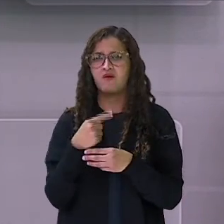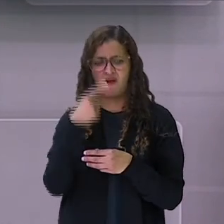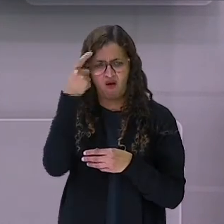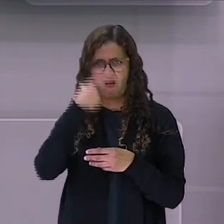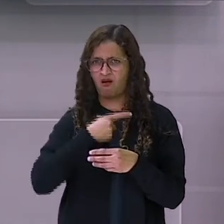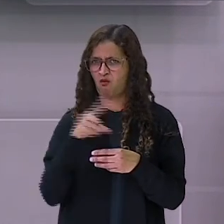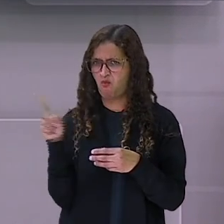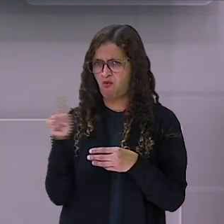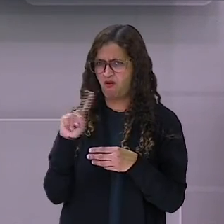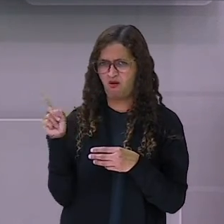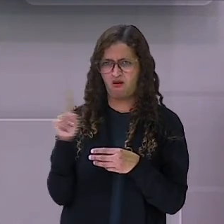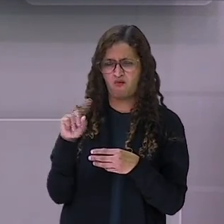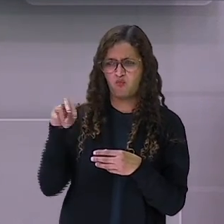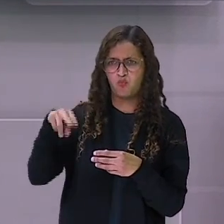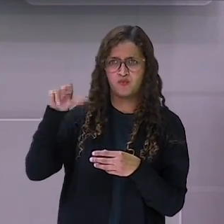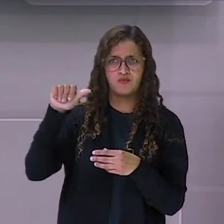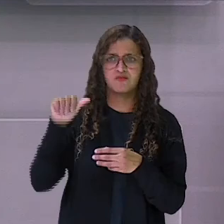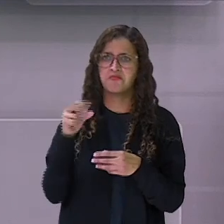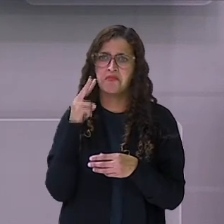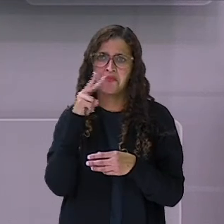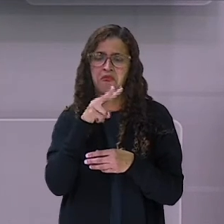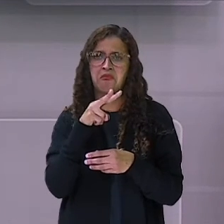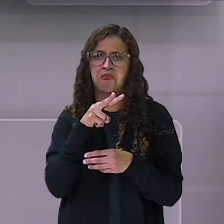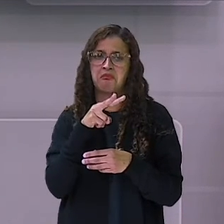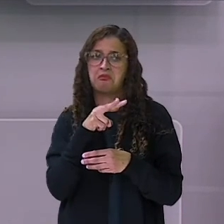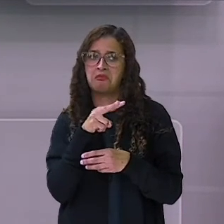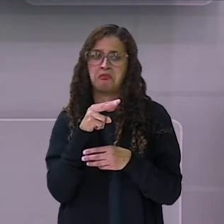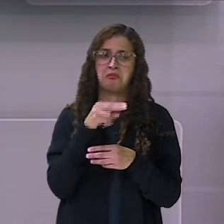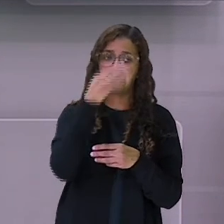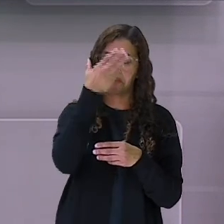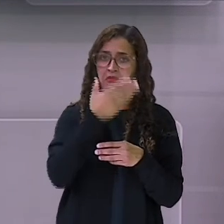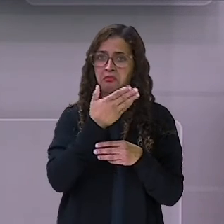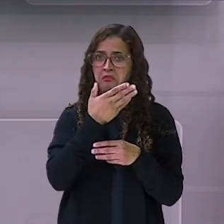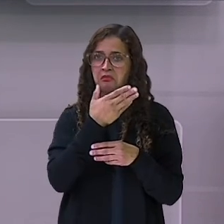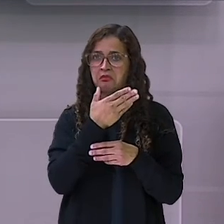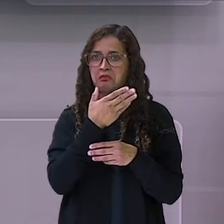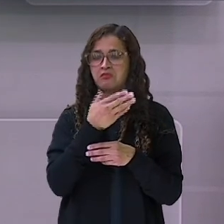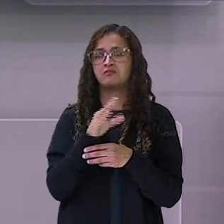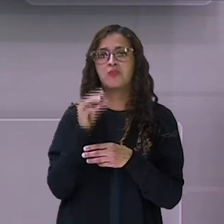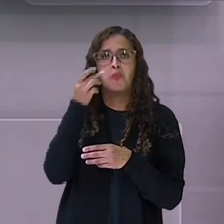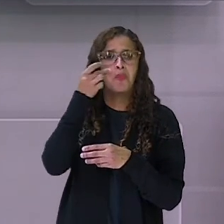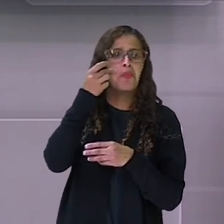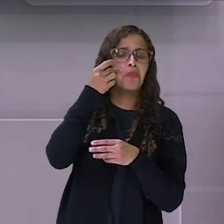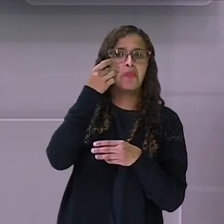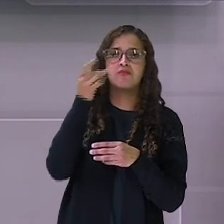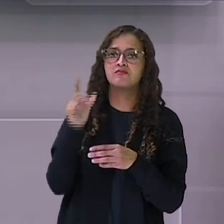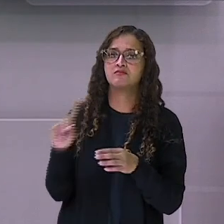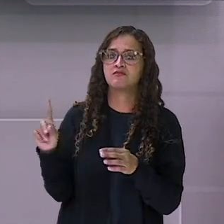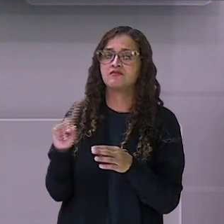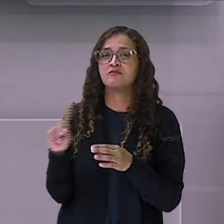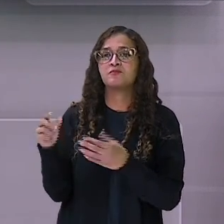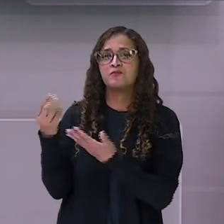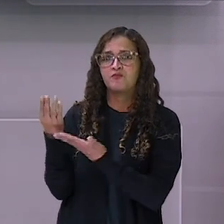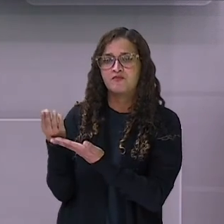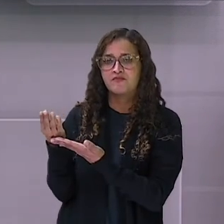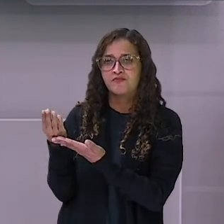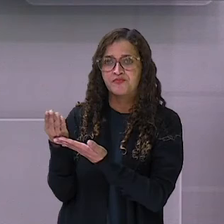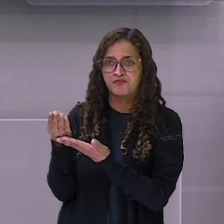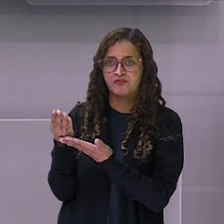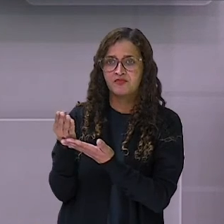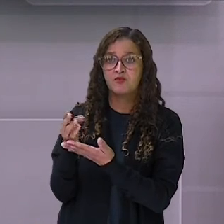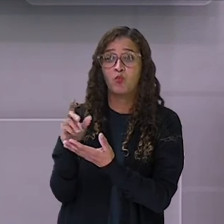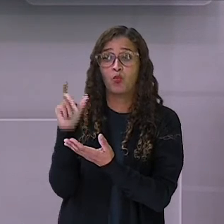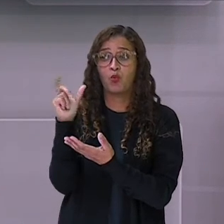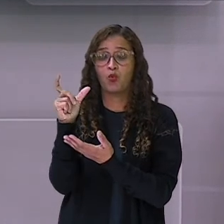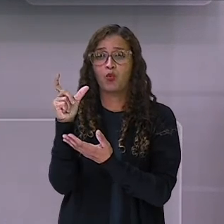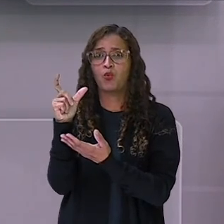Olha. Raposa. Olha o som. Da letra R. Vamos procurar a palavra raposa? Vamos